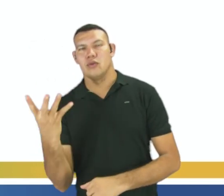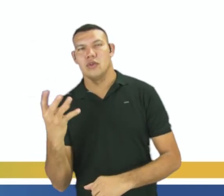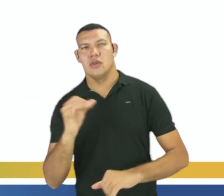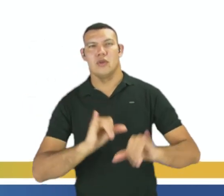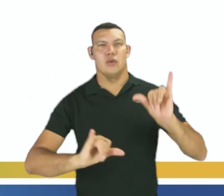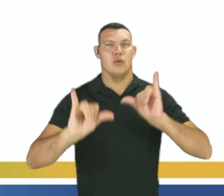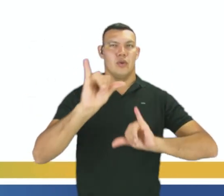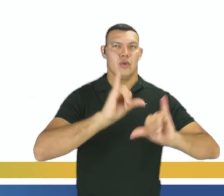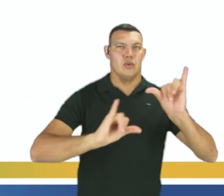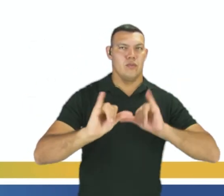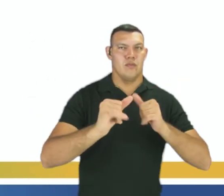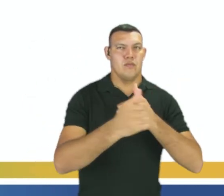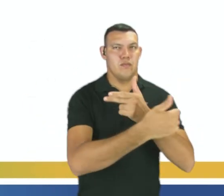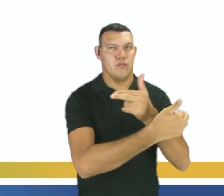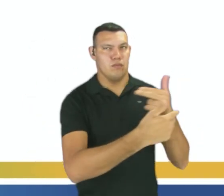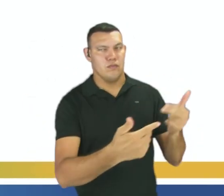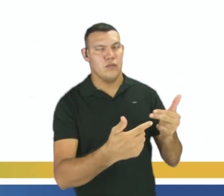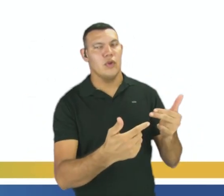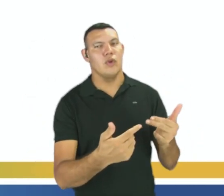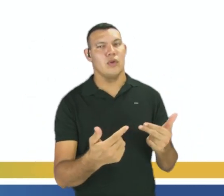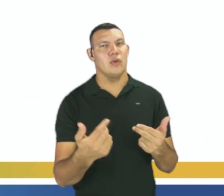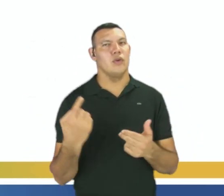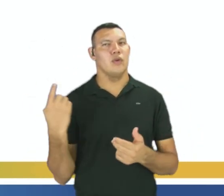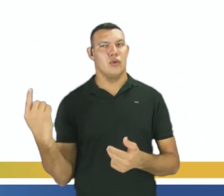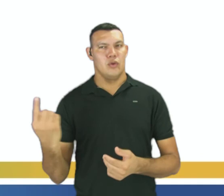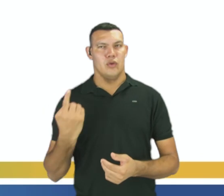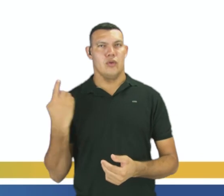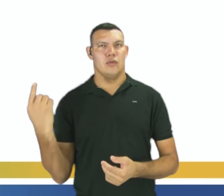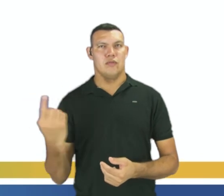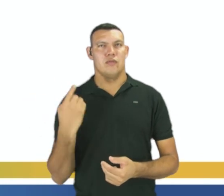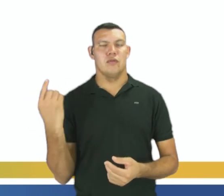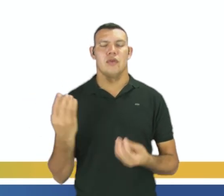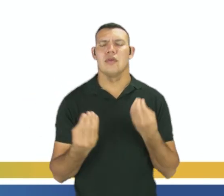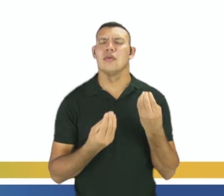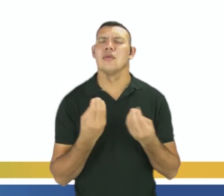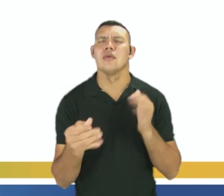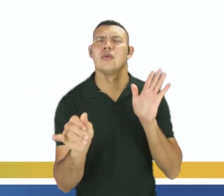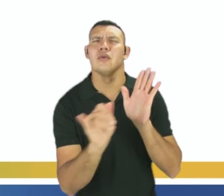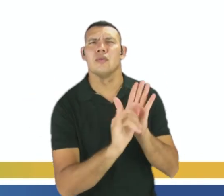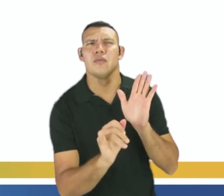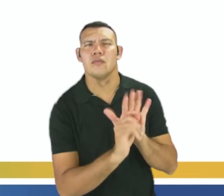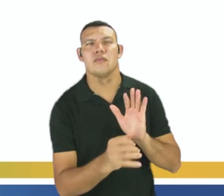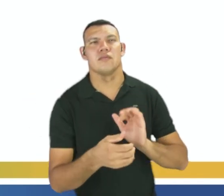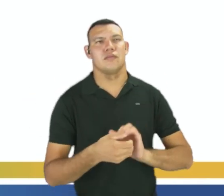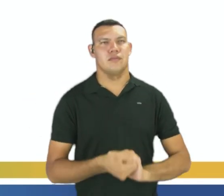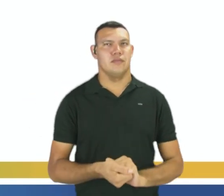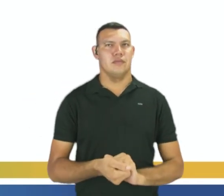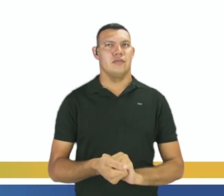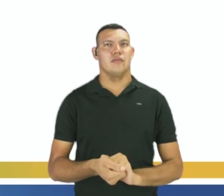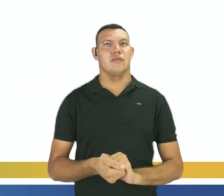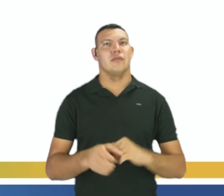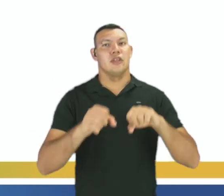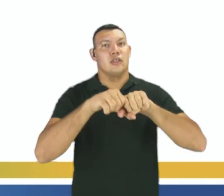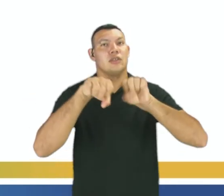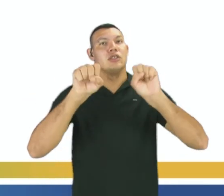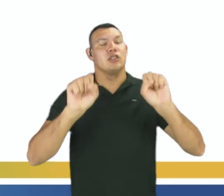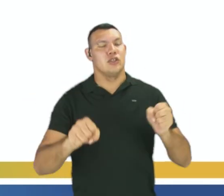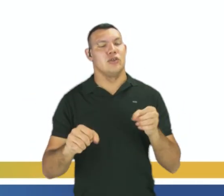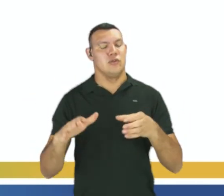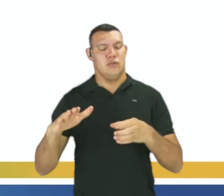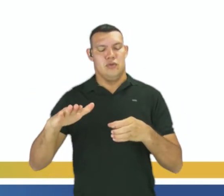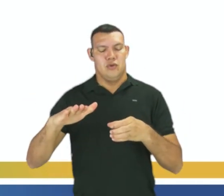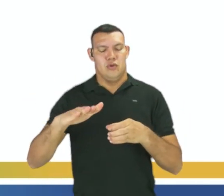Então, relembrando, quando a gente fala de equilíbrio químico, como que nós vamos identificar? Primeiro, o sistema tem que ser